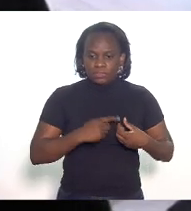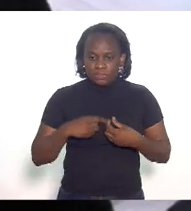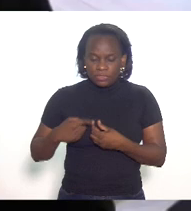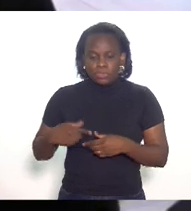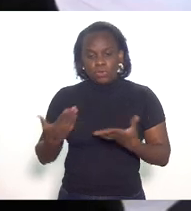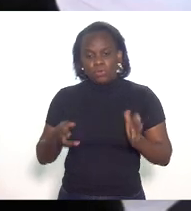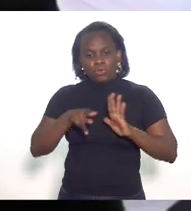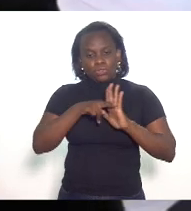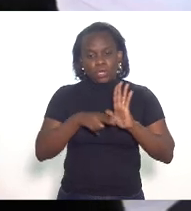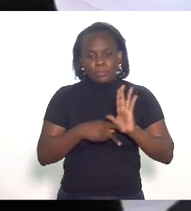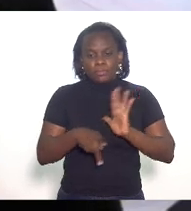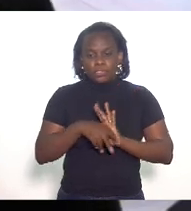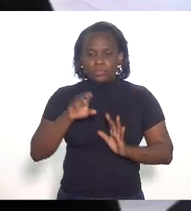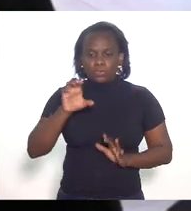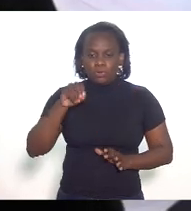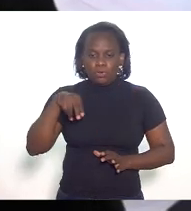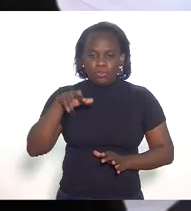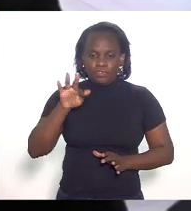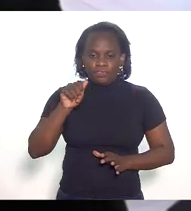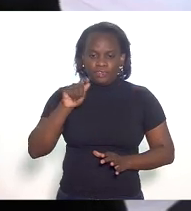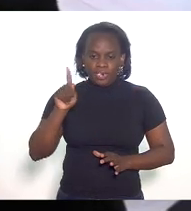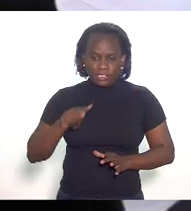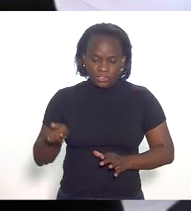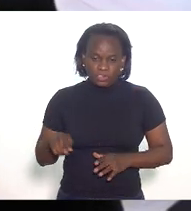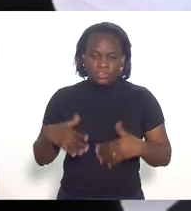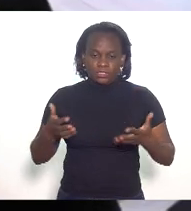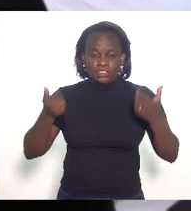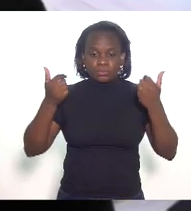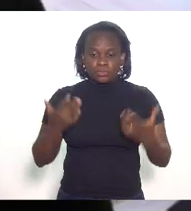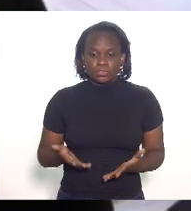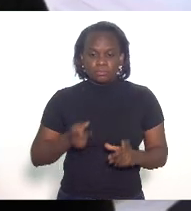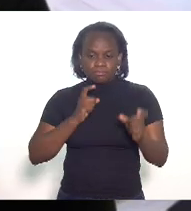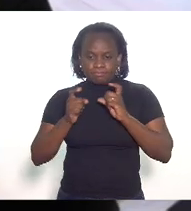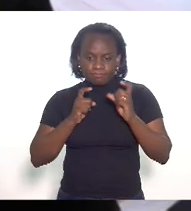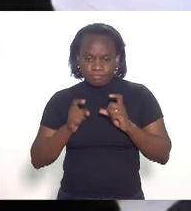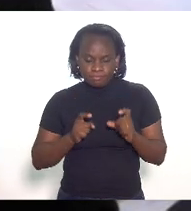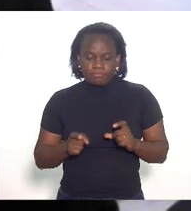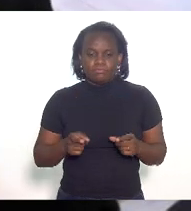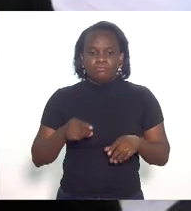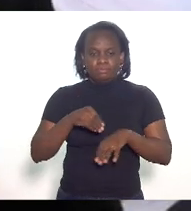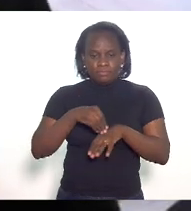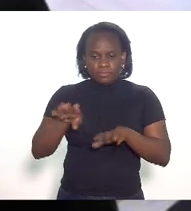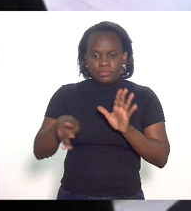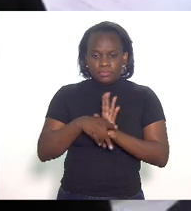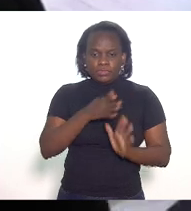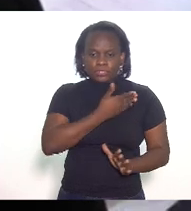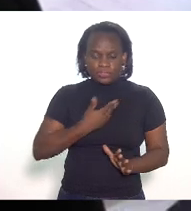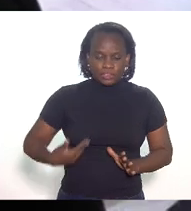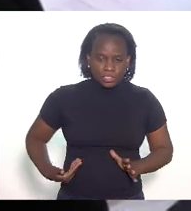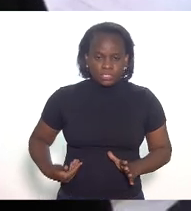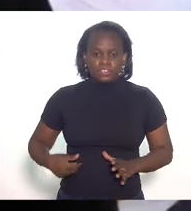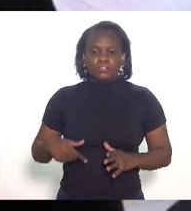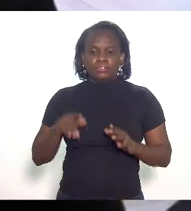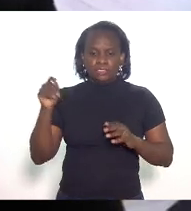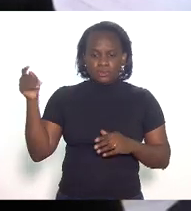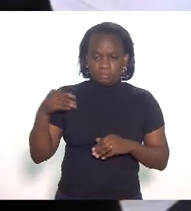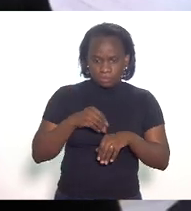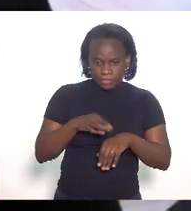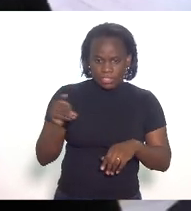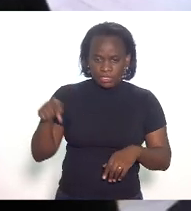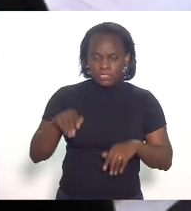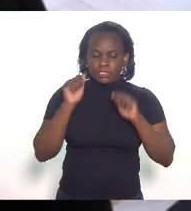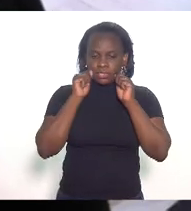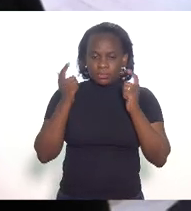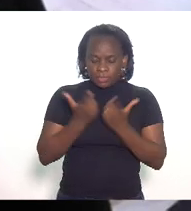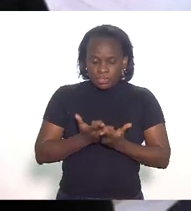então a gente está trouxe a discussão através de mensagem do governo para a Assembleia e